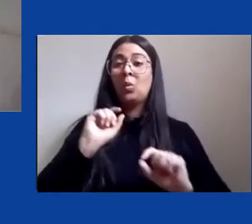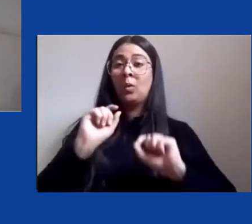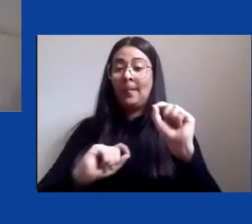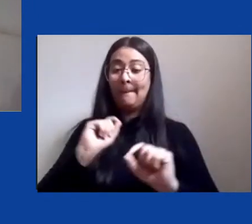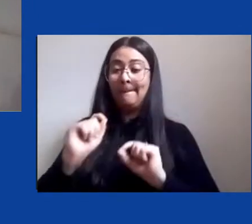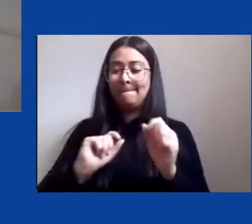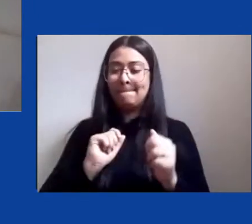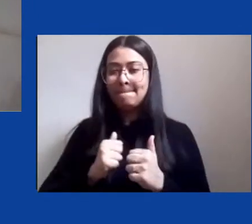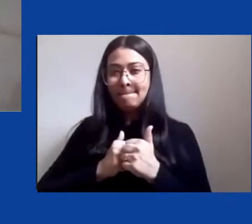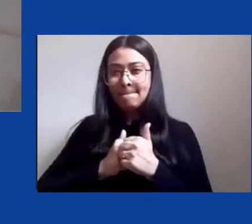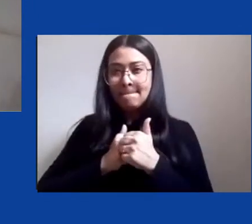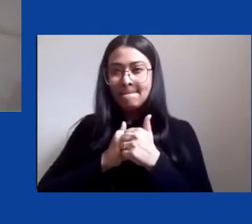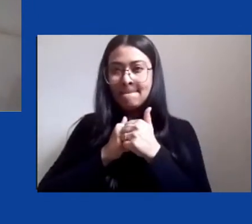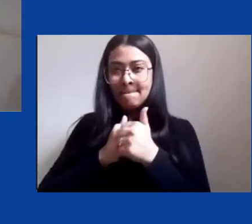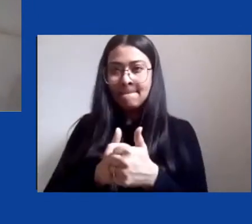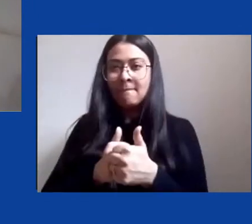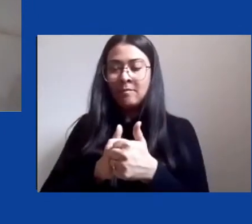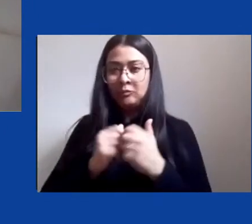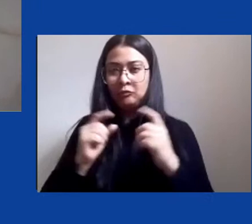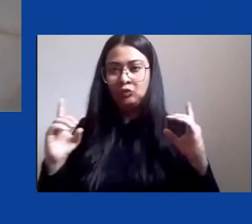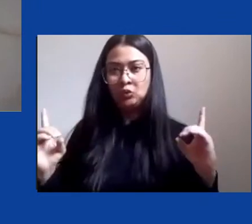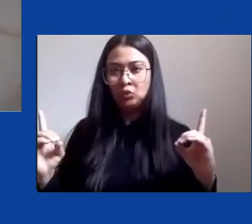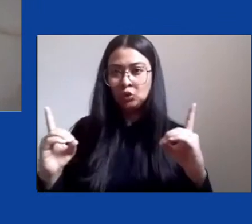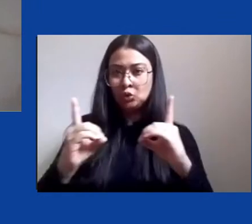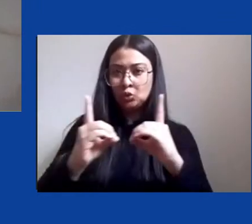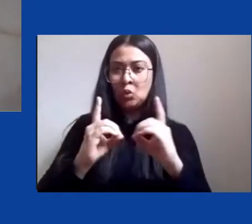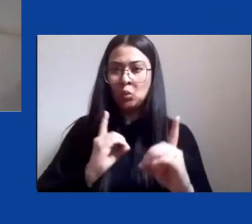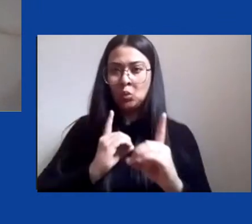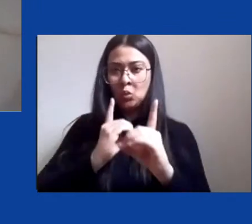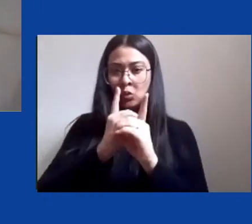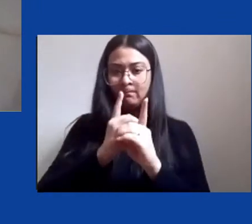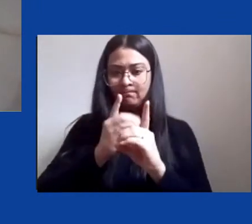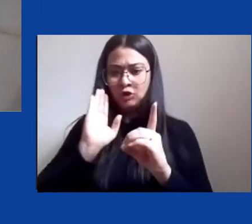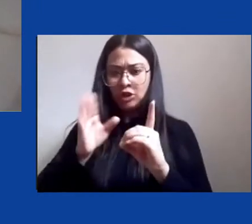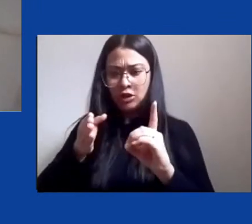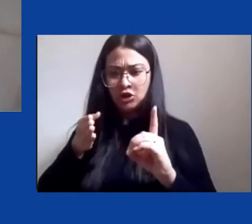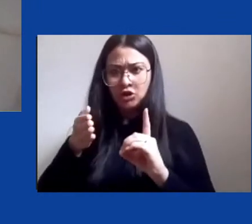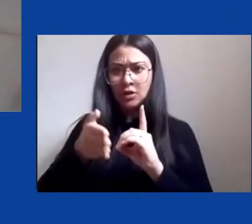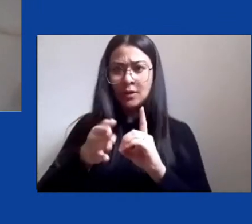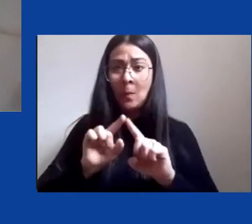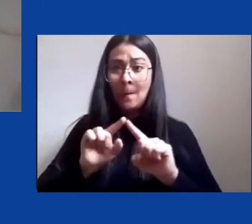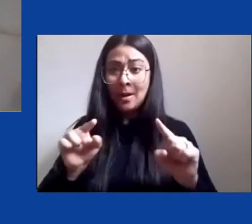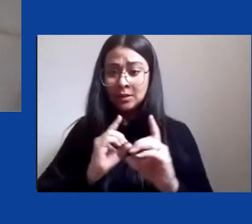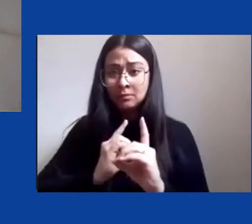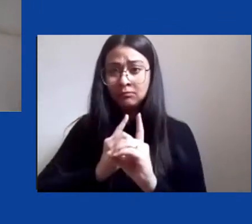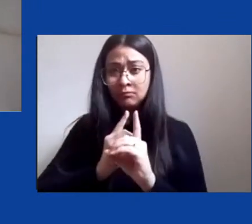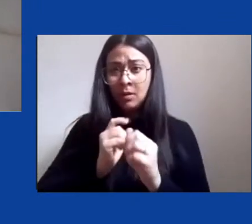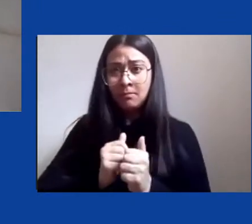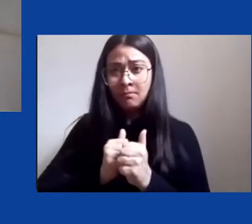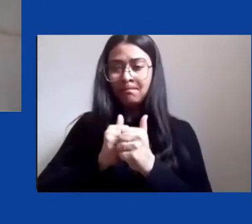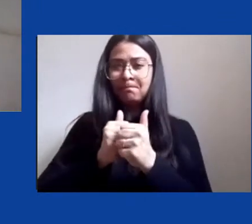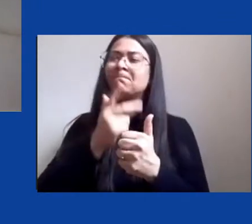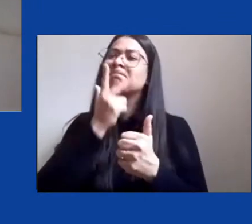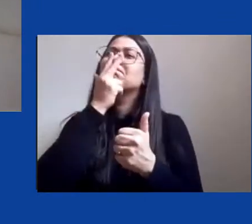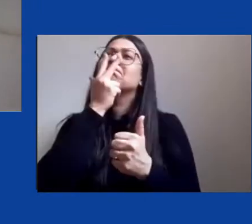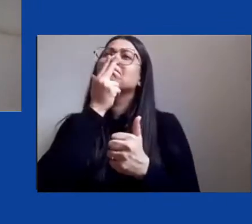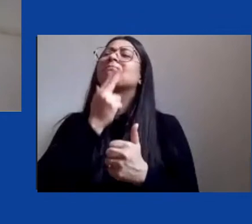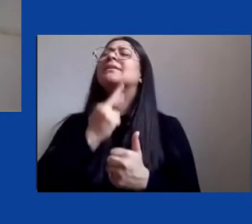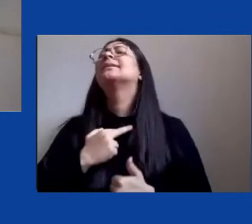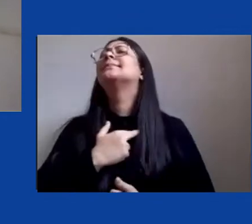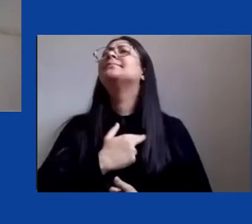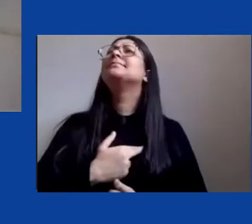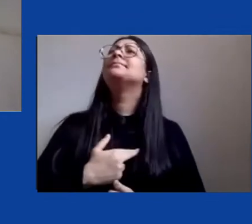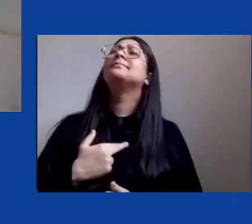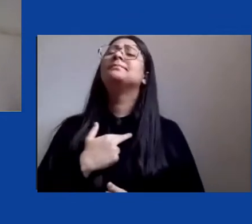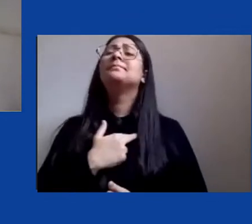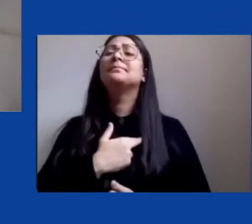forma imediata mas também muitas vezes essa aproximação ela é romanceada ainda nos dias de